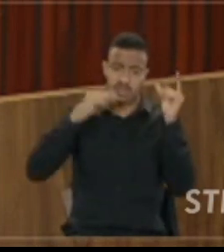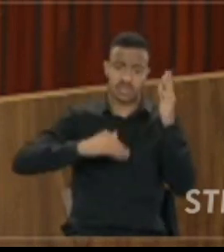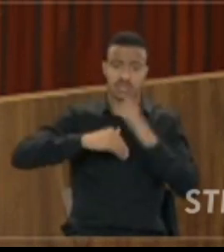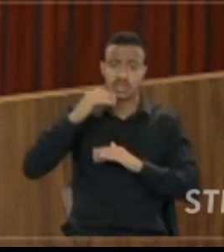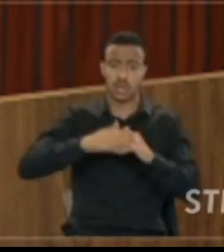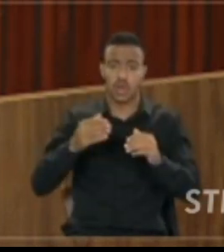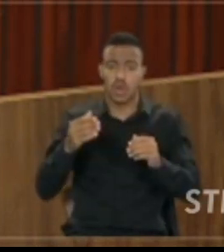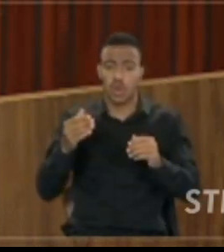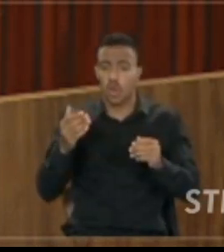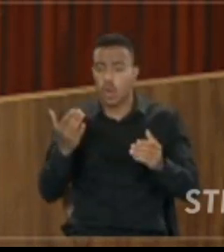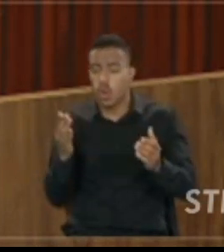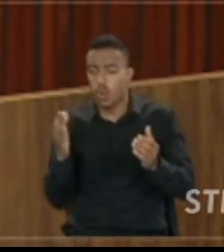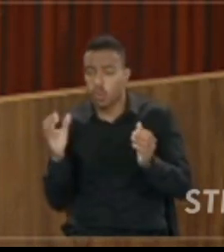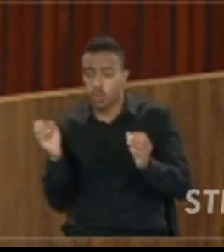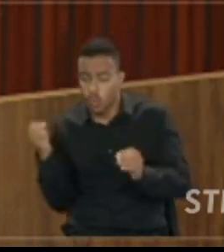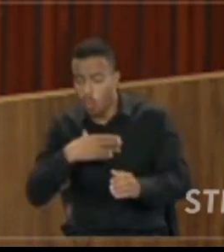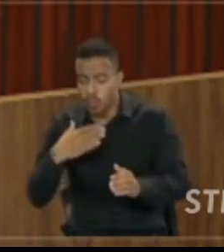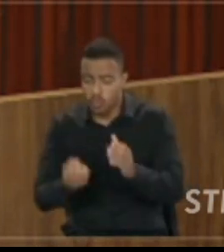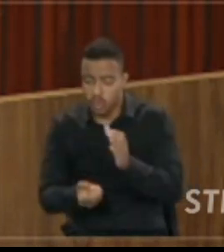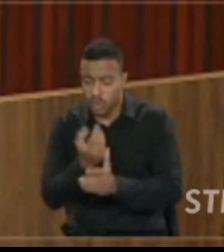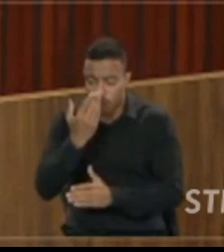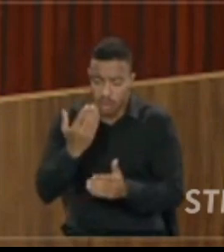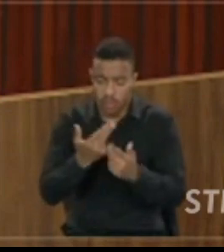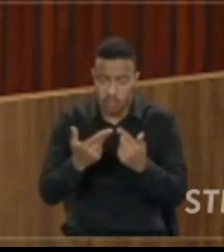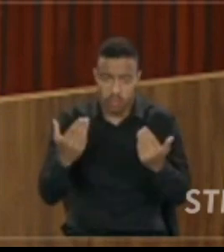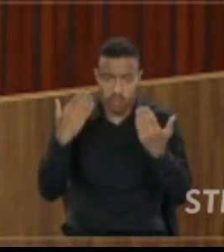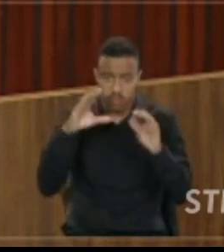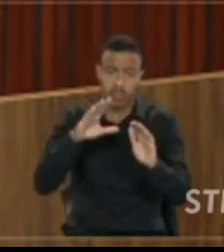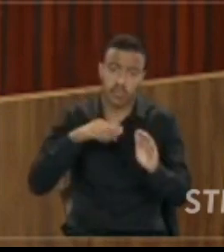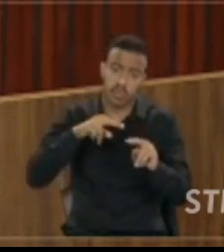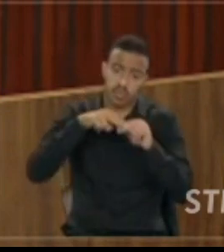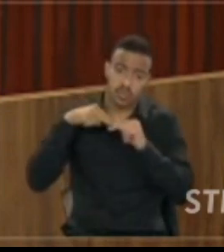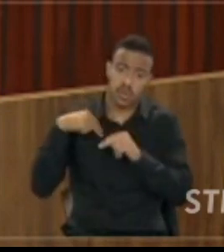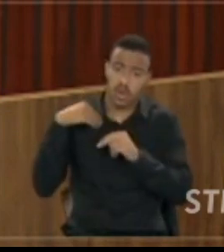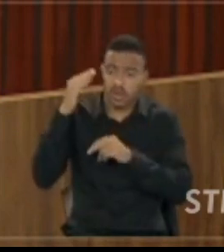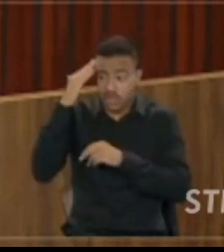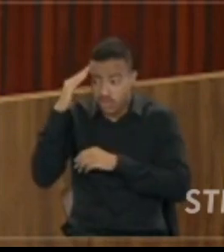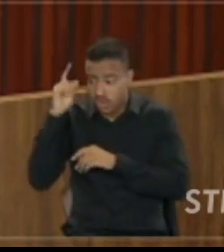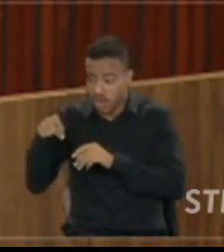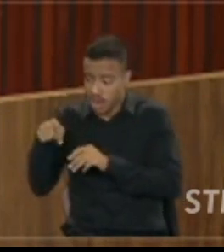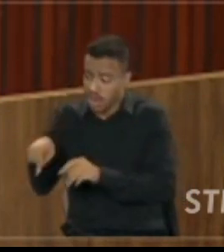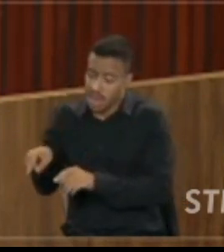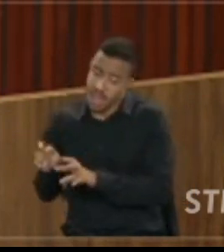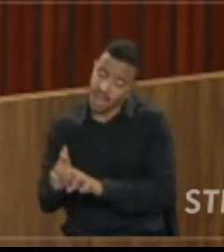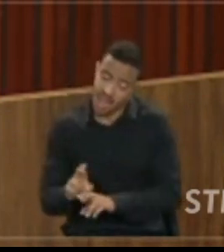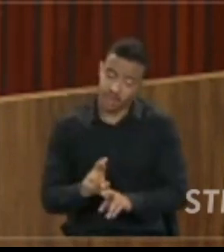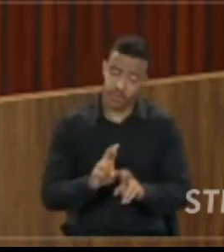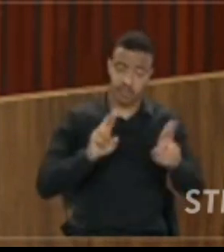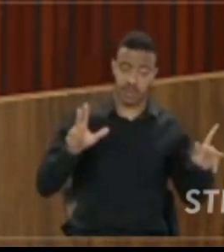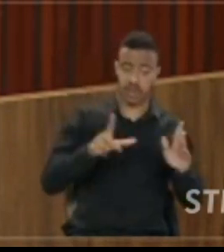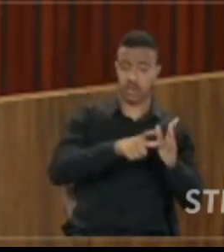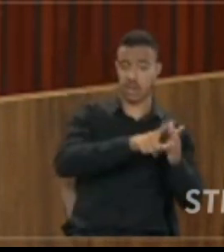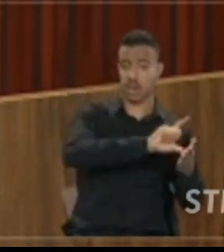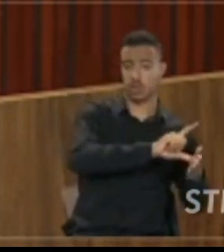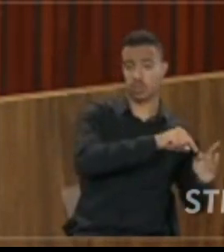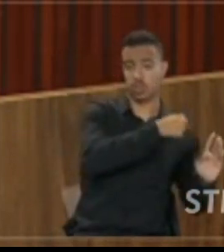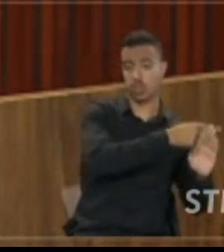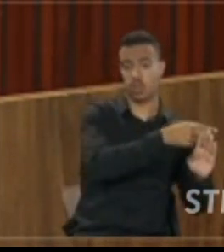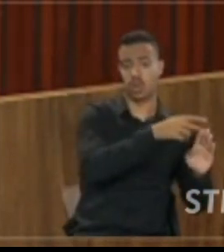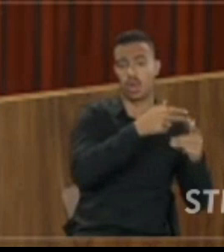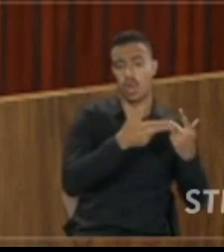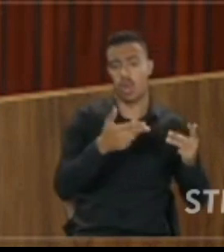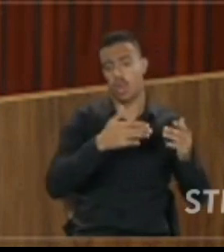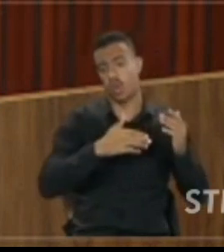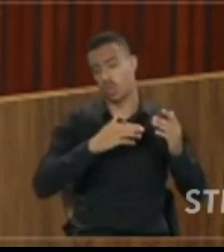conteúdo novo, sem comentário nem nada disso, foi só por isso que entendi que esse caso é diferente do outro que eu já suspendi, em que se inventava uma história de que houve